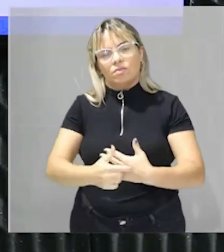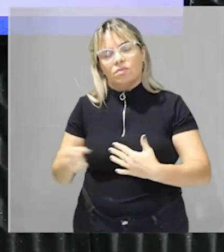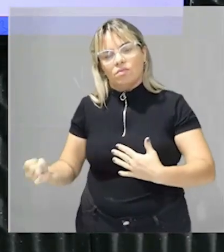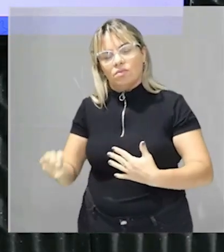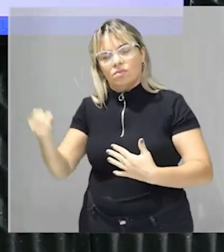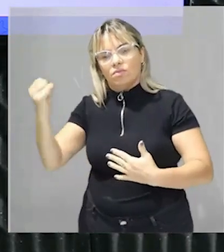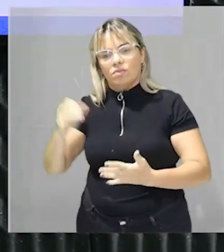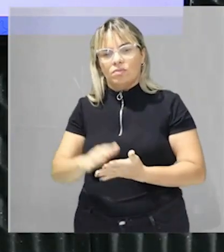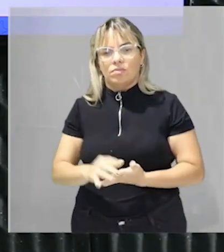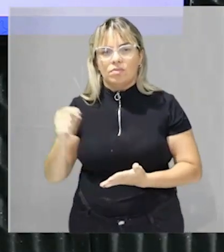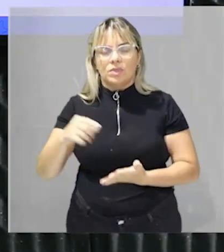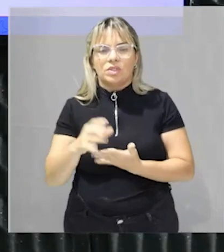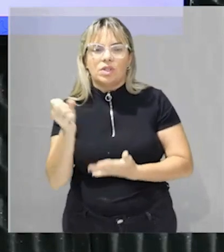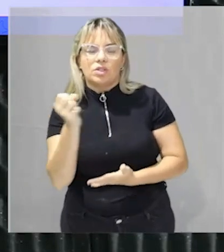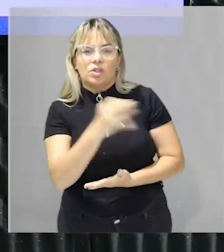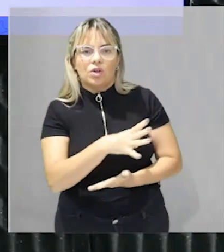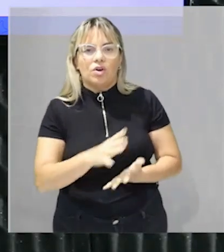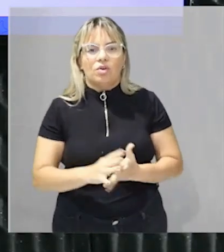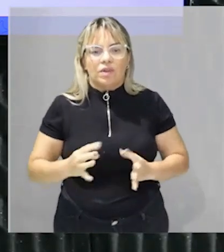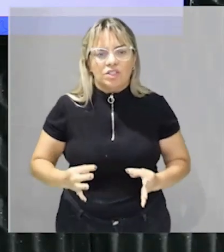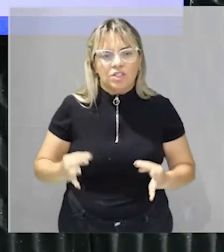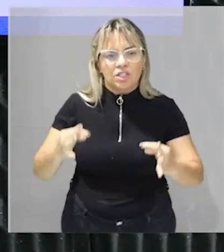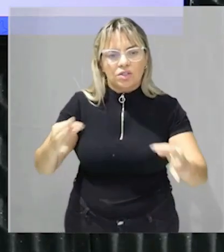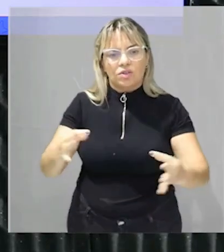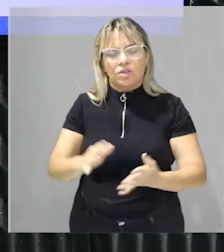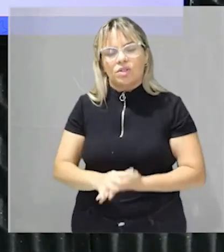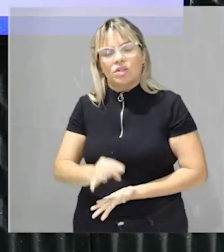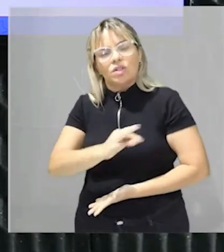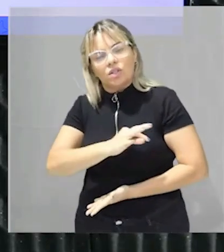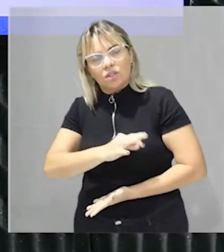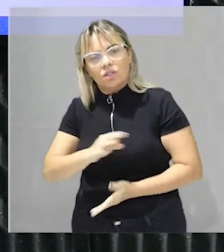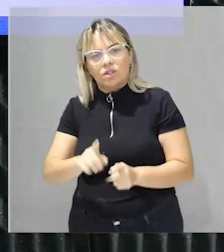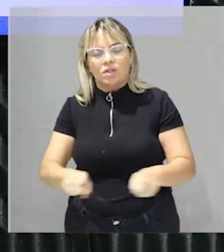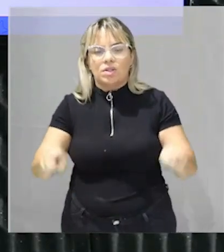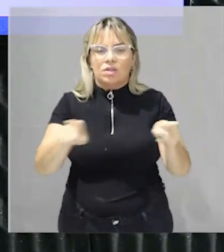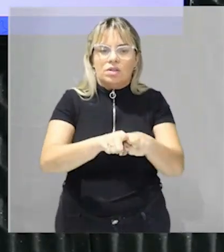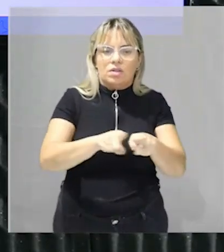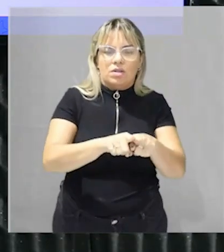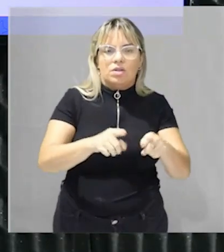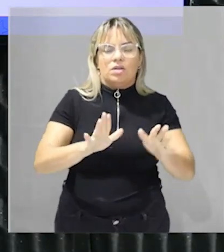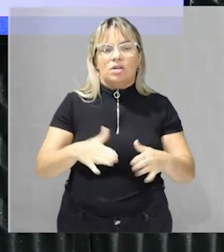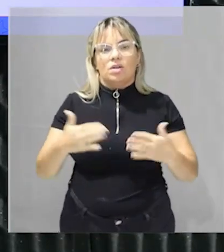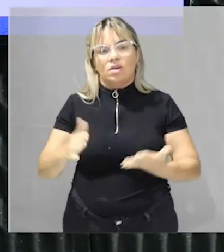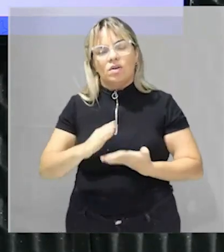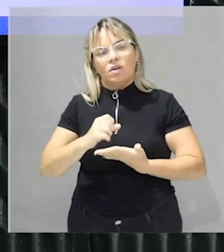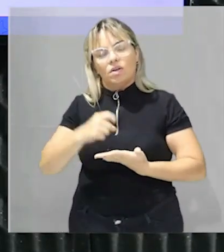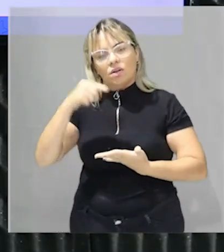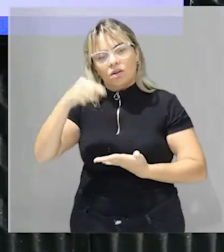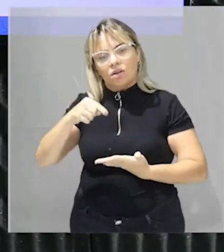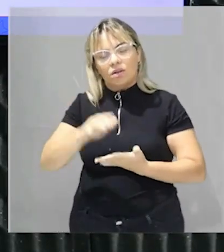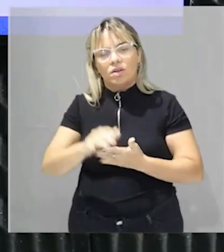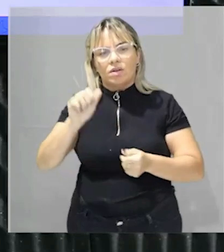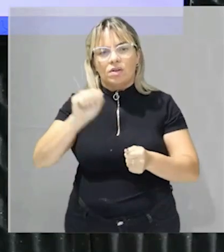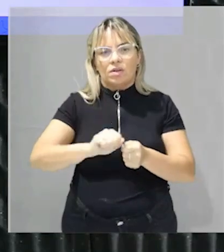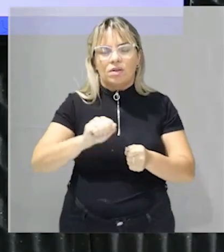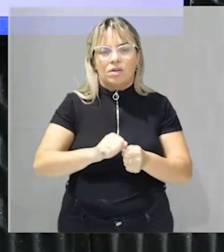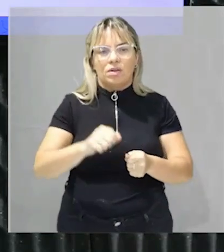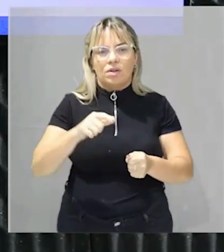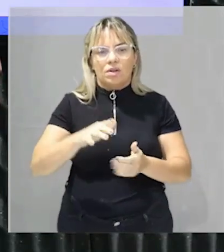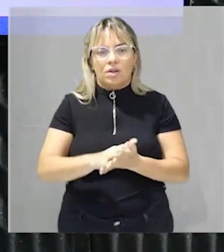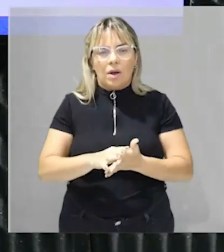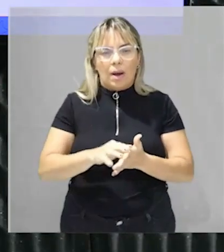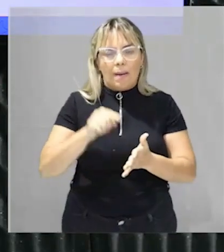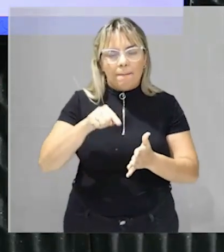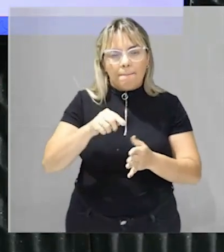devido a essas inovações tecnológicas então quem fez claro esse aporte tecnológico vai buscar em sua grande parte